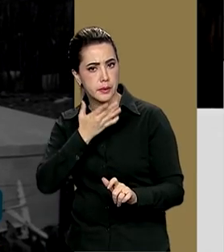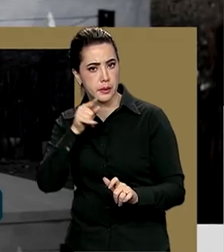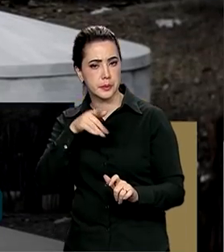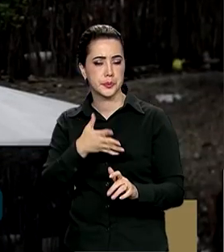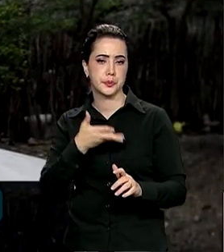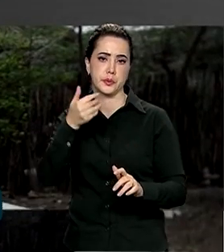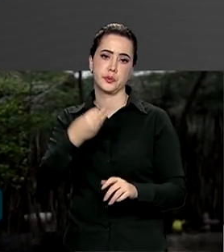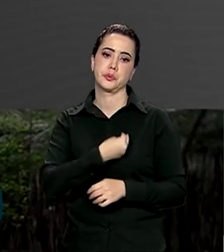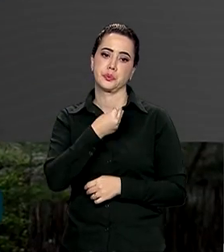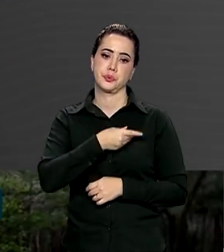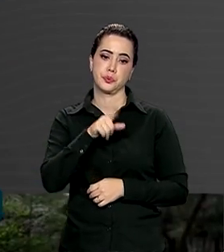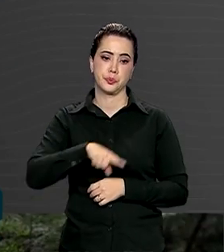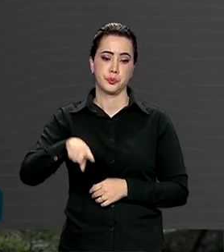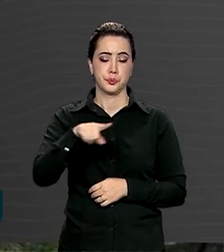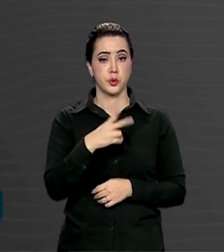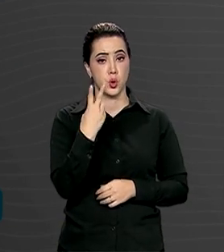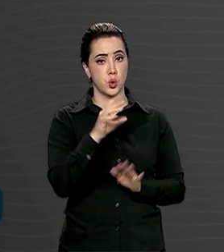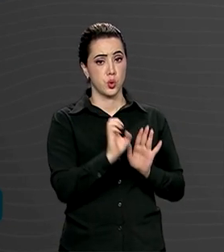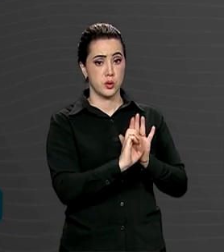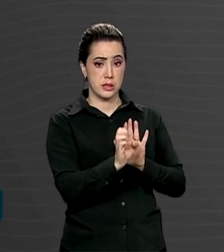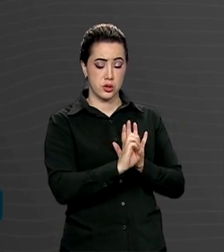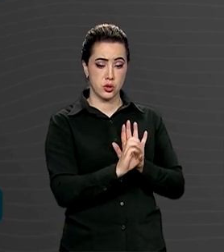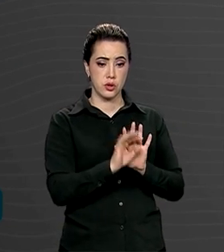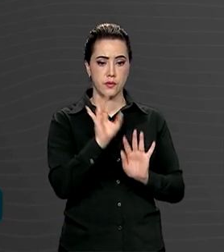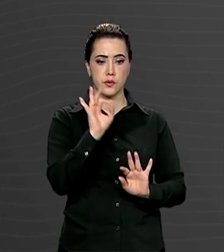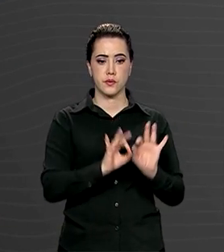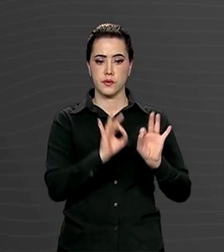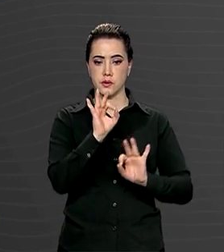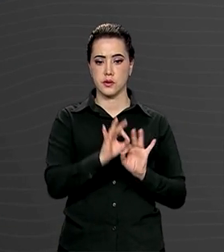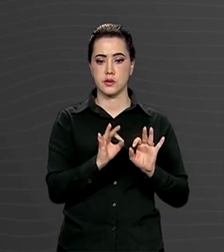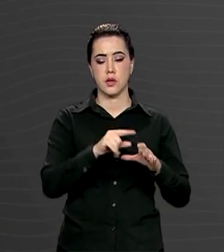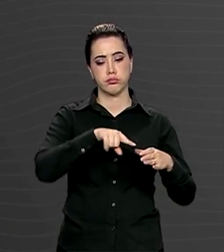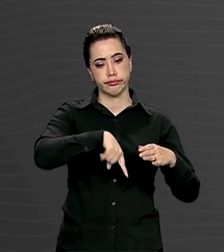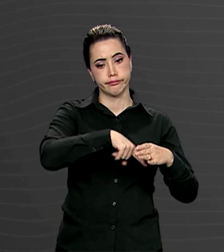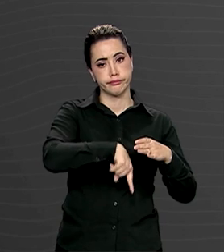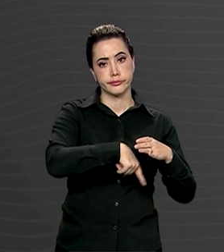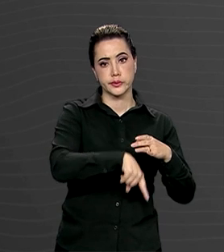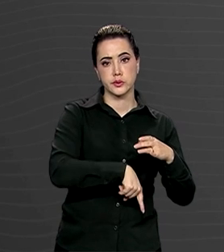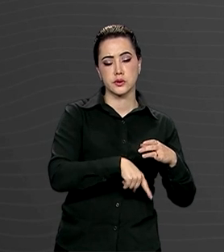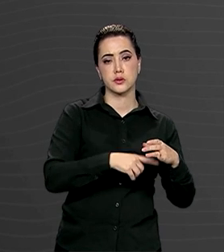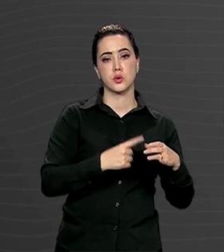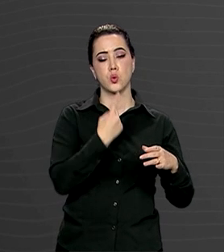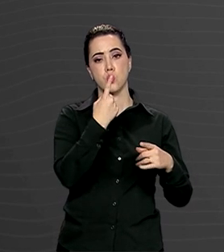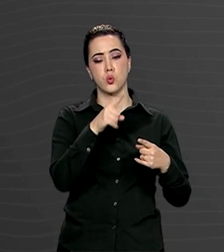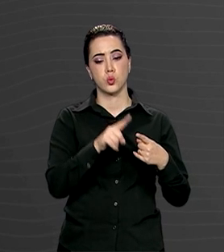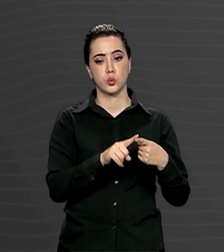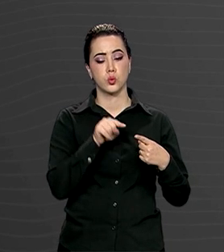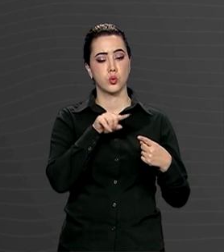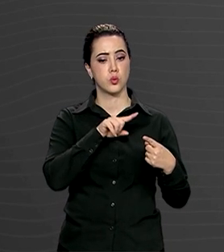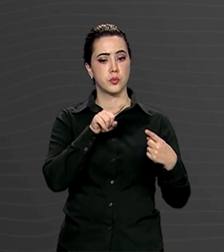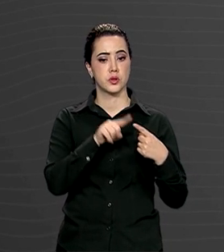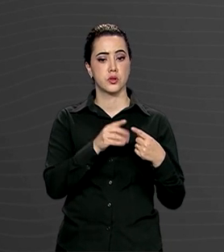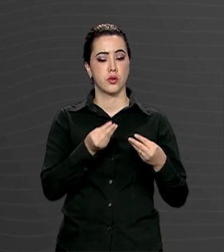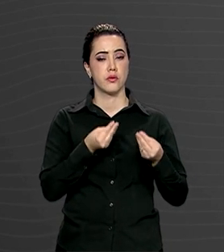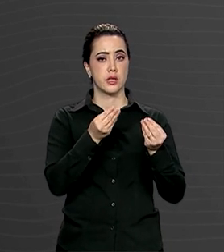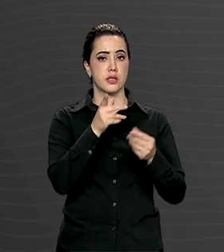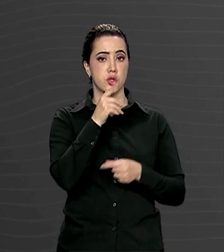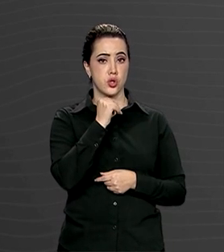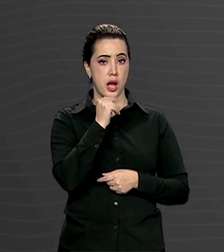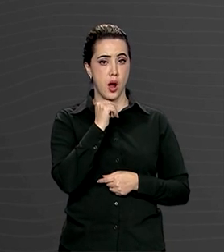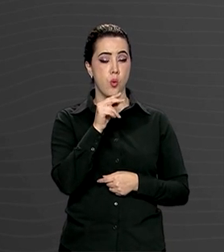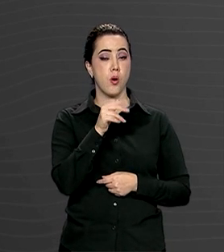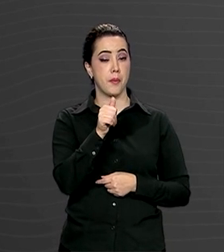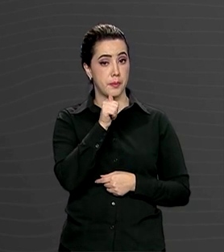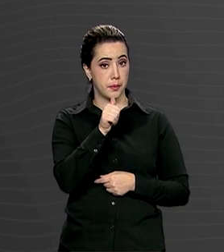Dois editais lançados recentemente vão organizar a instalação das cisternas. Um está voltado para fornecimento de água para